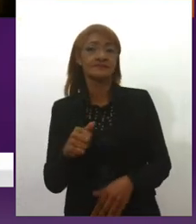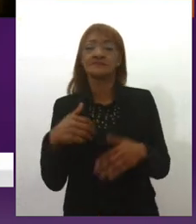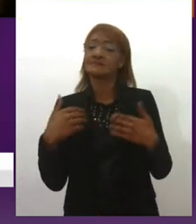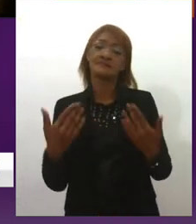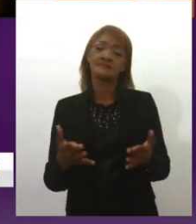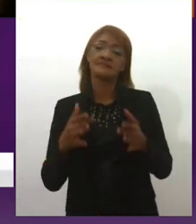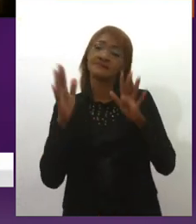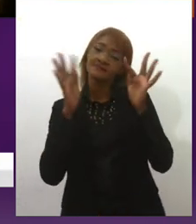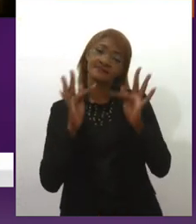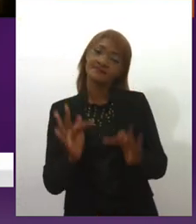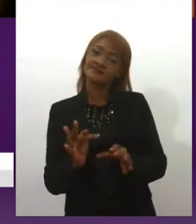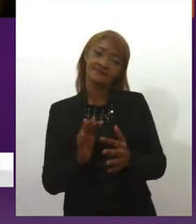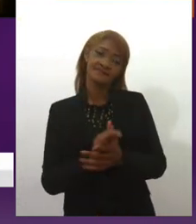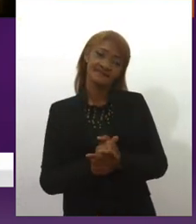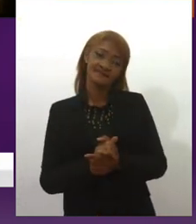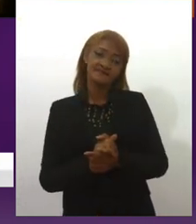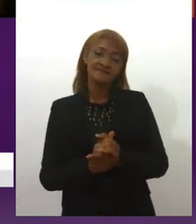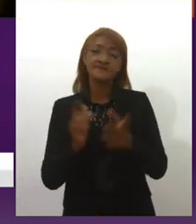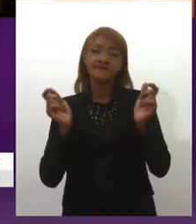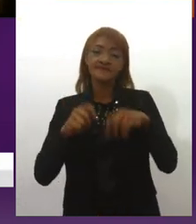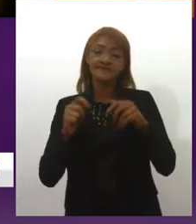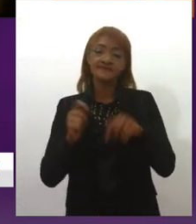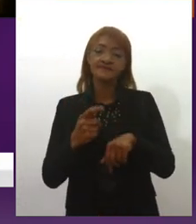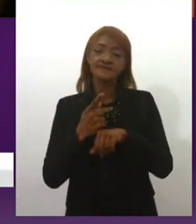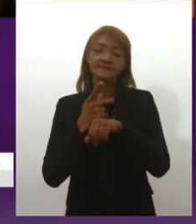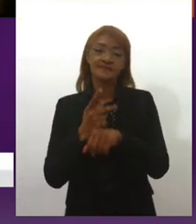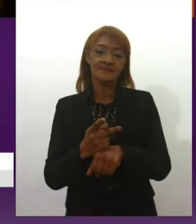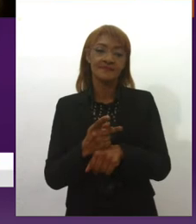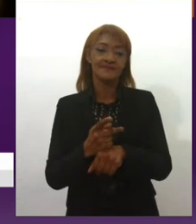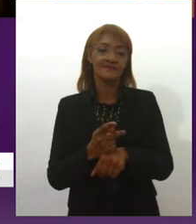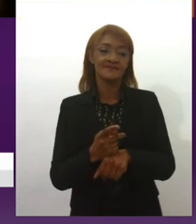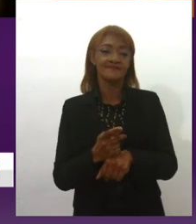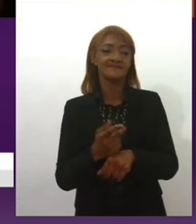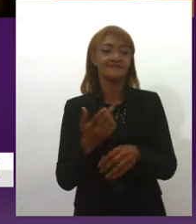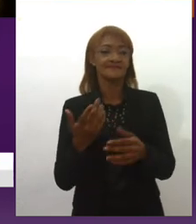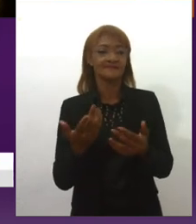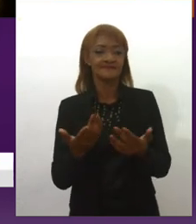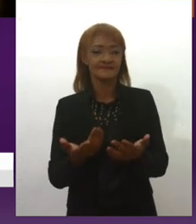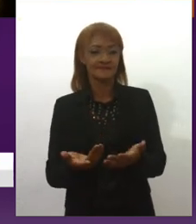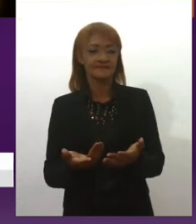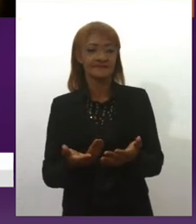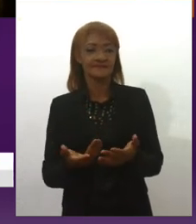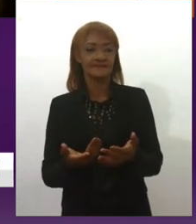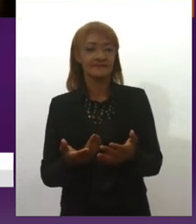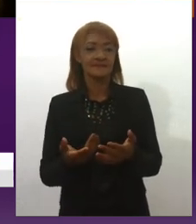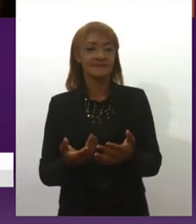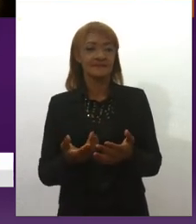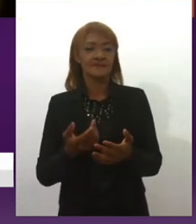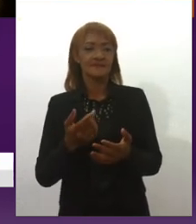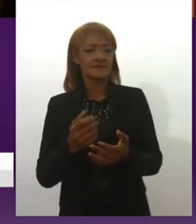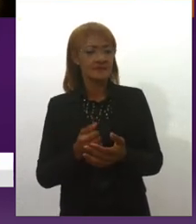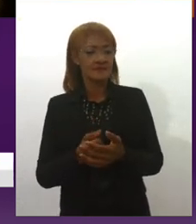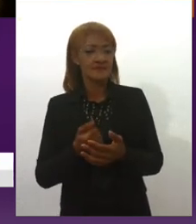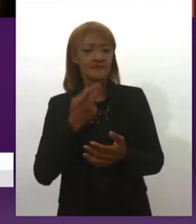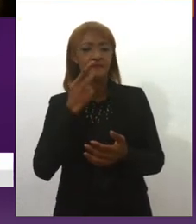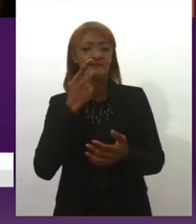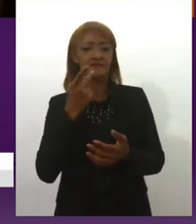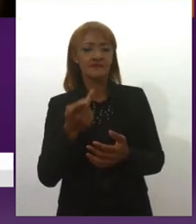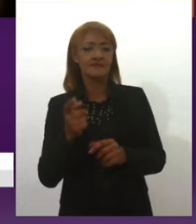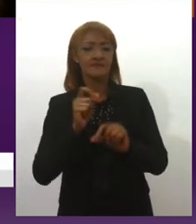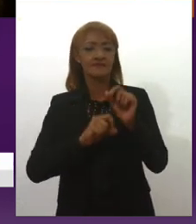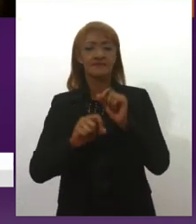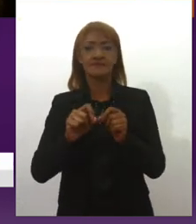a gente está ganhando esse prêmio, dessa possibilidade, eu não estarei só, entendeu, eu falei para ela, então, quando eu abro a boca e Gabi falo, eu estou falando por várias